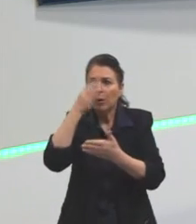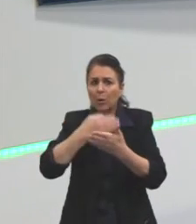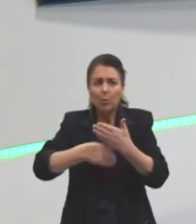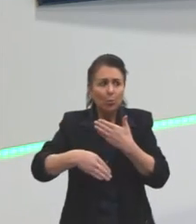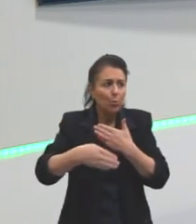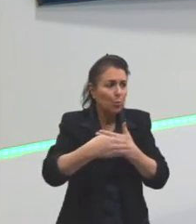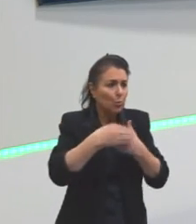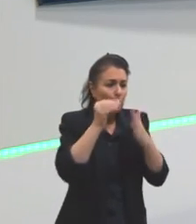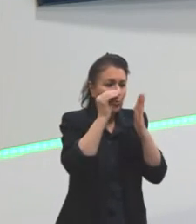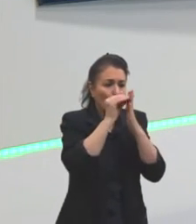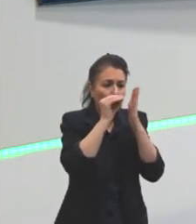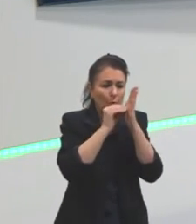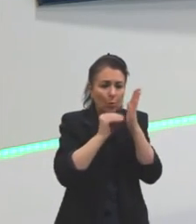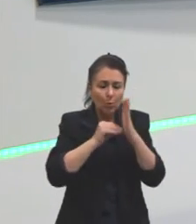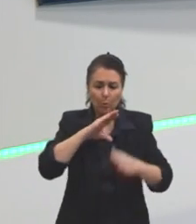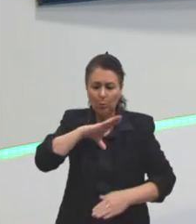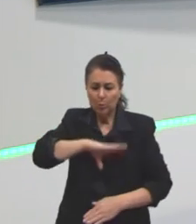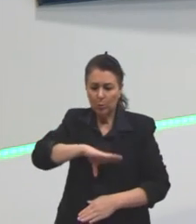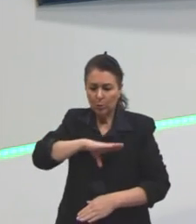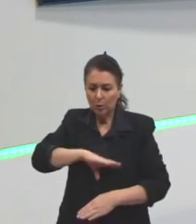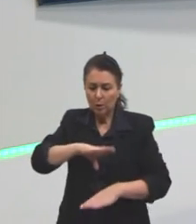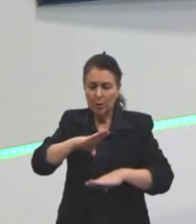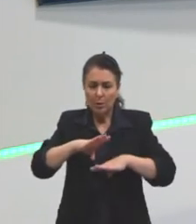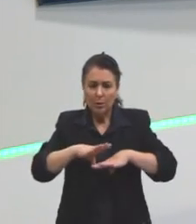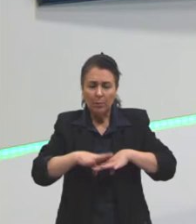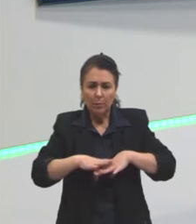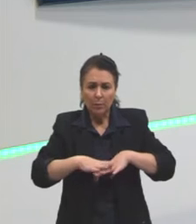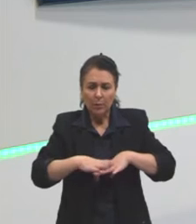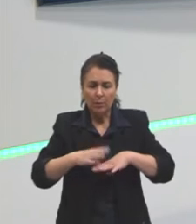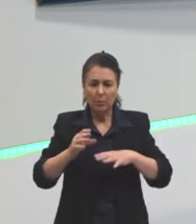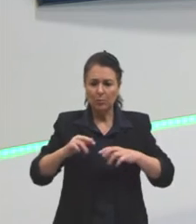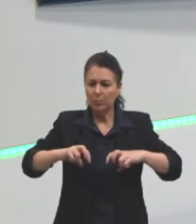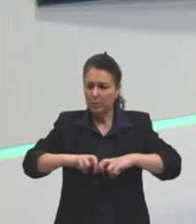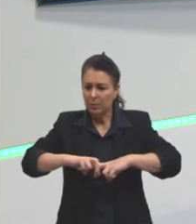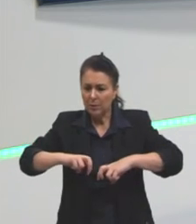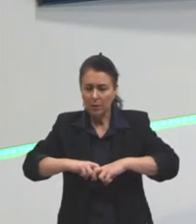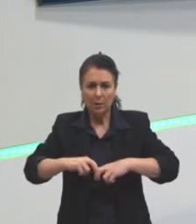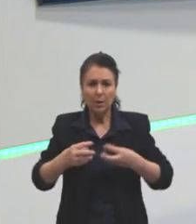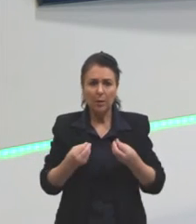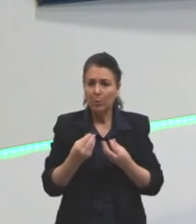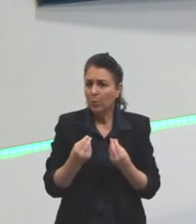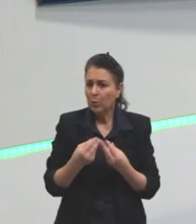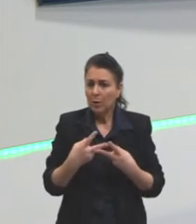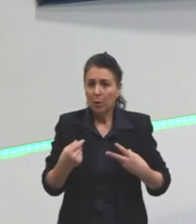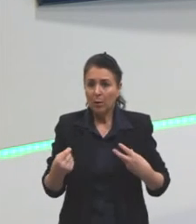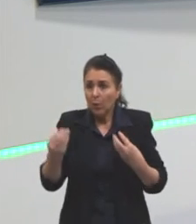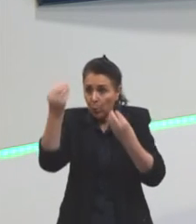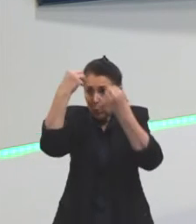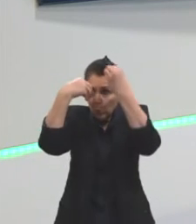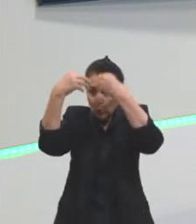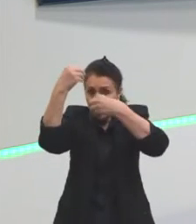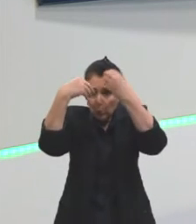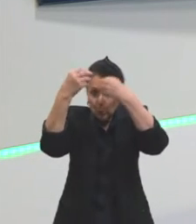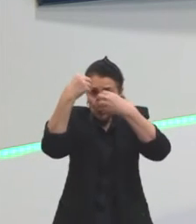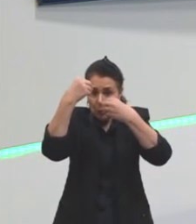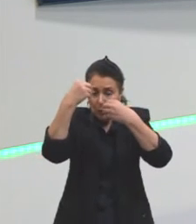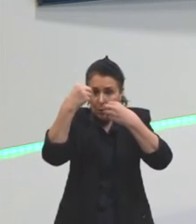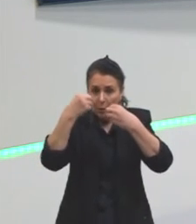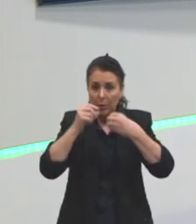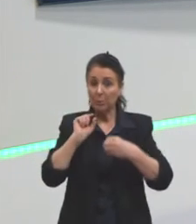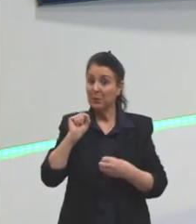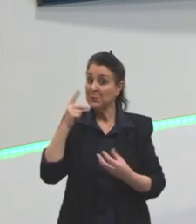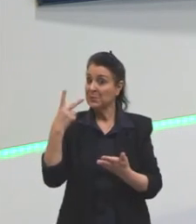conteúdos de português, de matemática, de física. É muita coisa para guardar. Só que o que acontece?